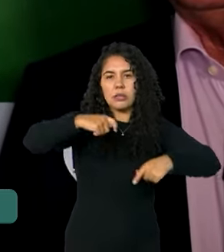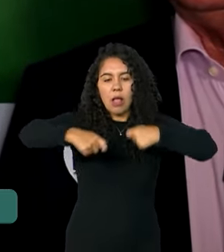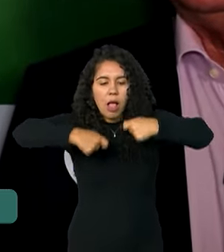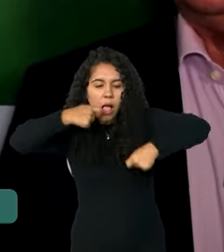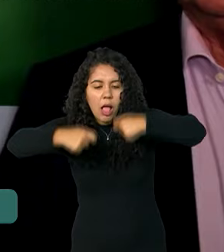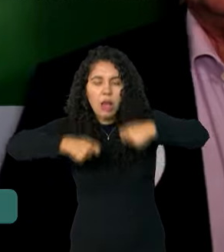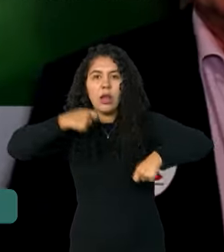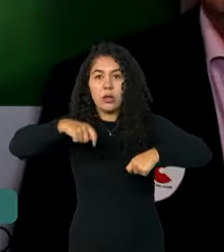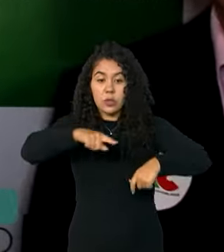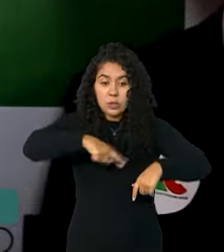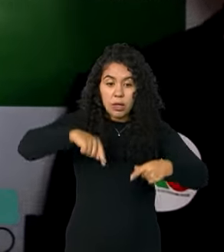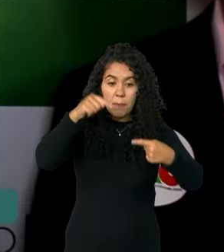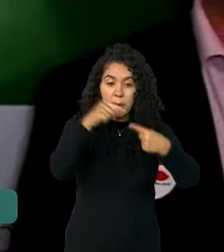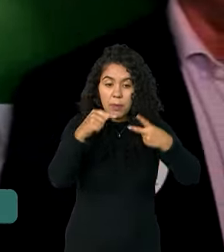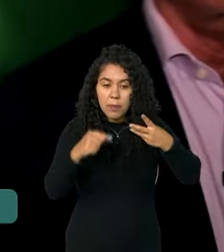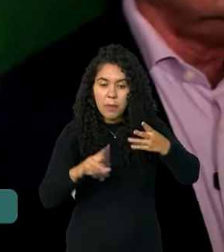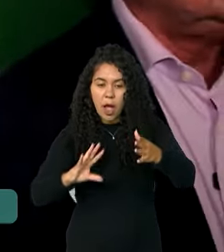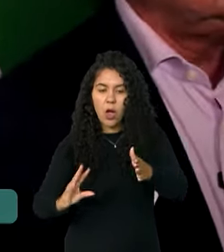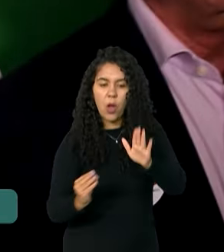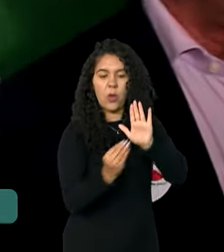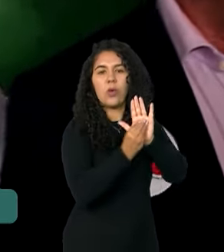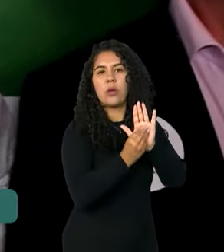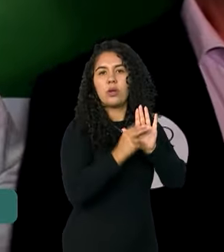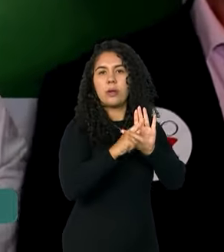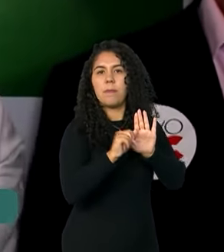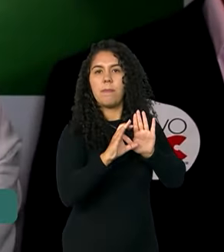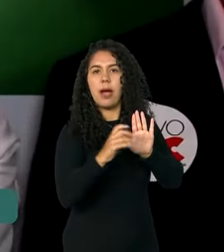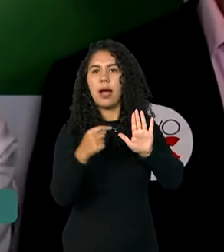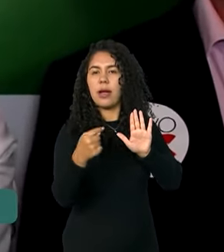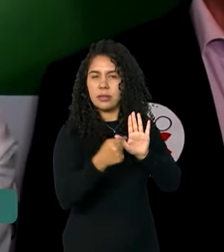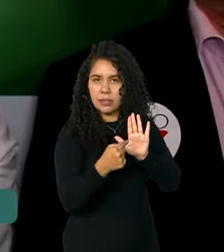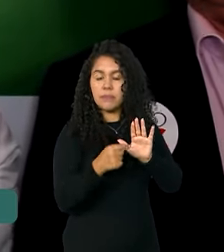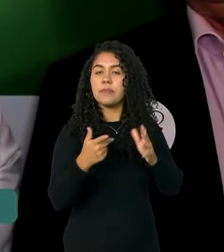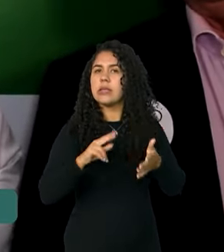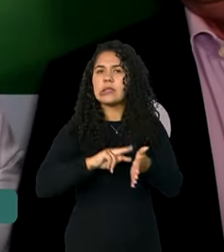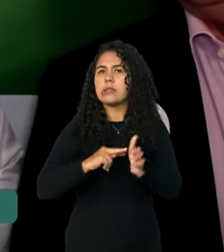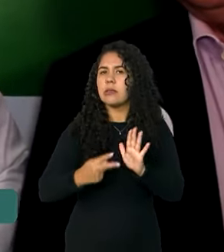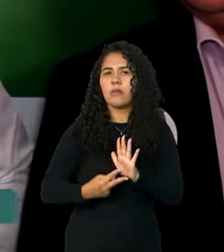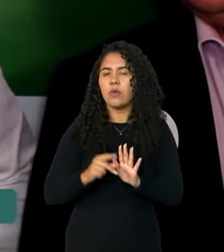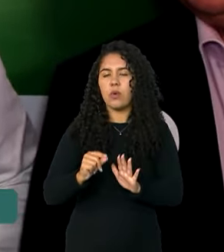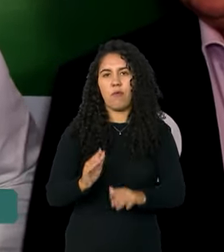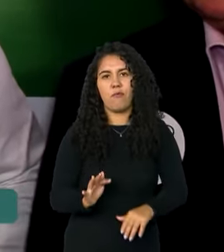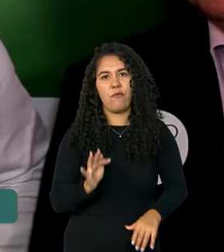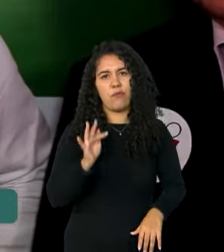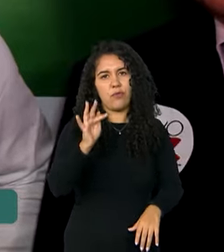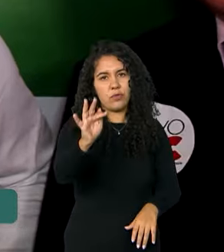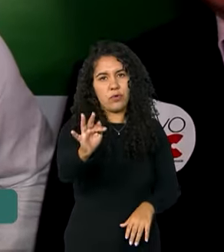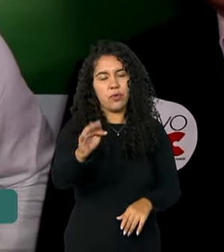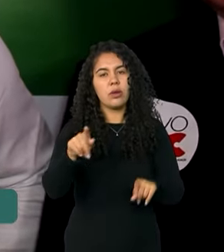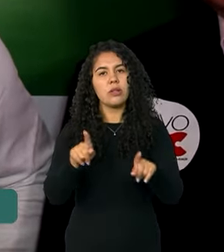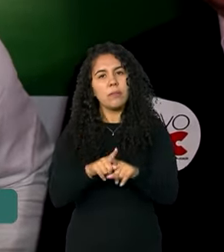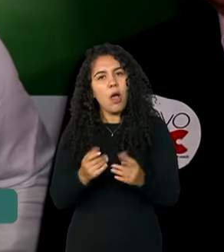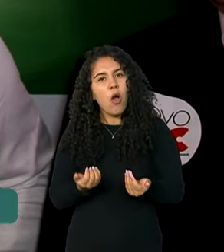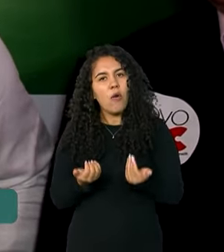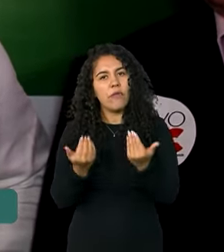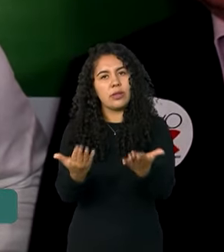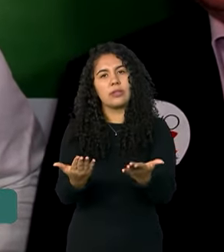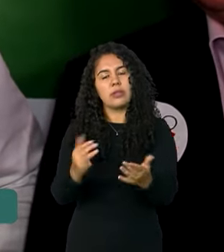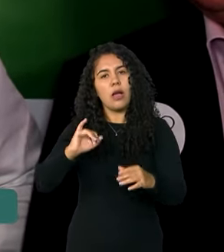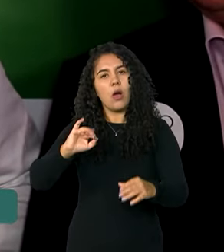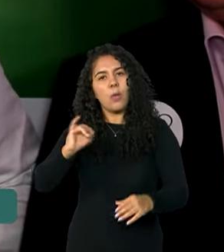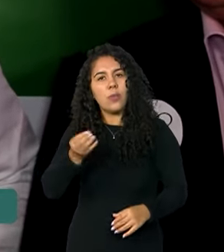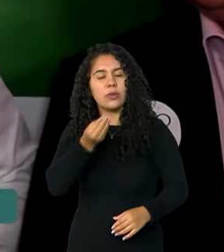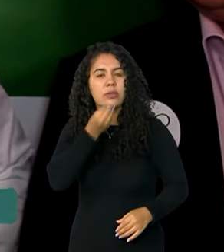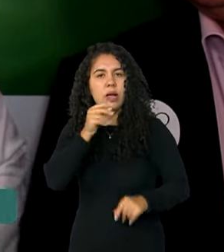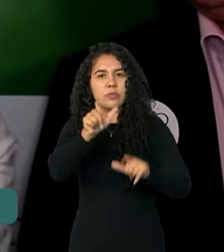E, portanto, isso aqui significa o futuro. A possibilidade do jovem de periferia, de um